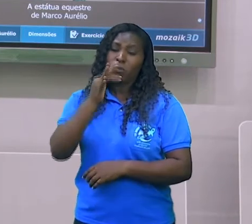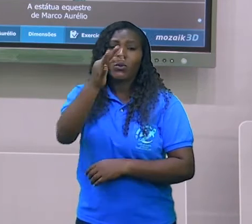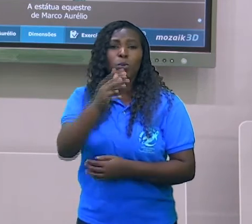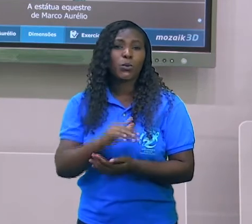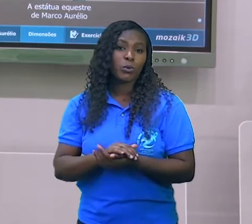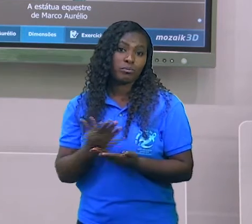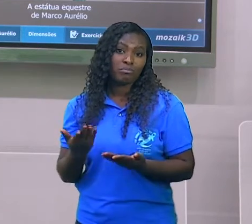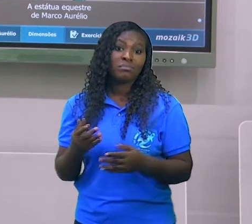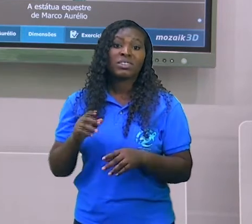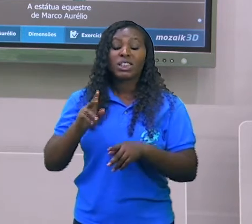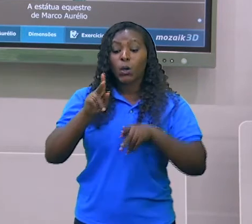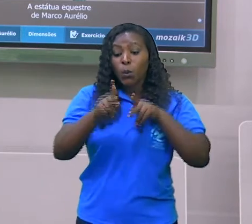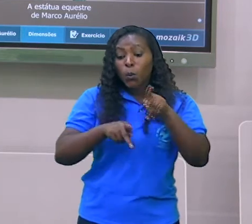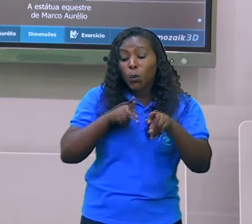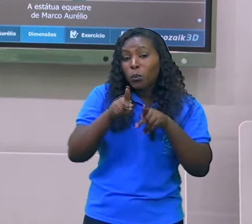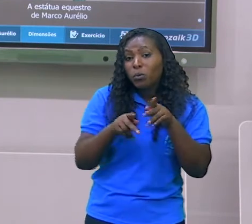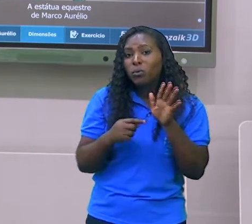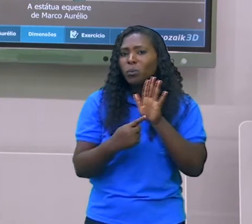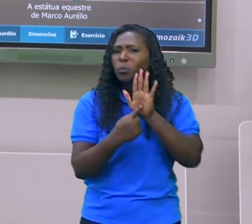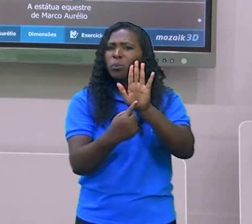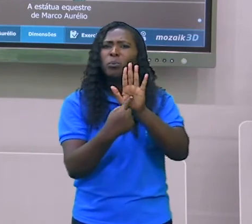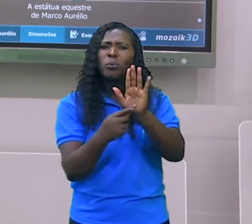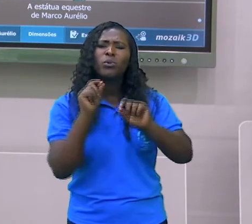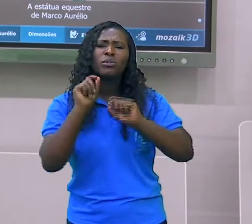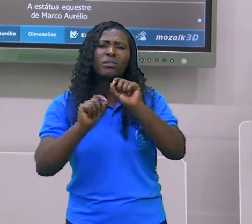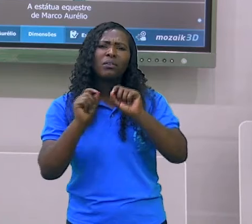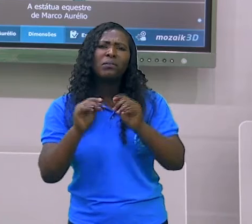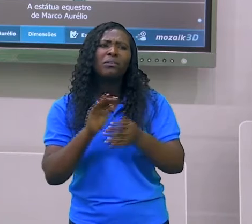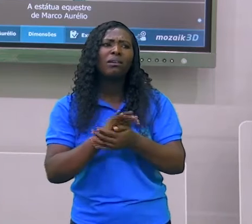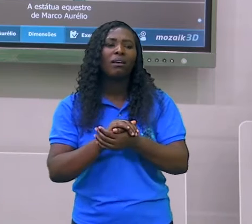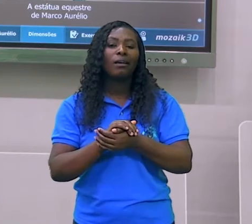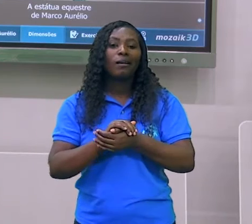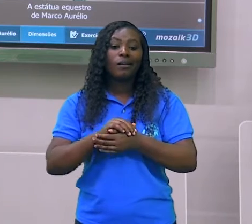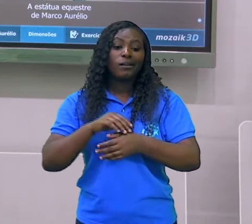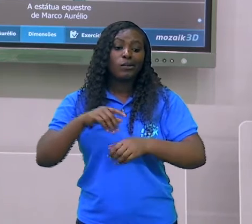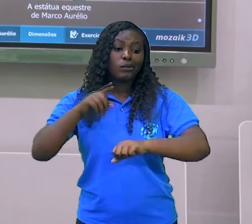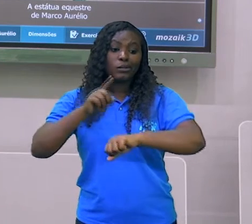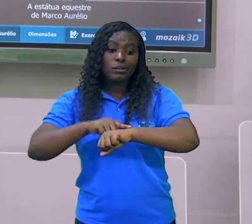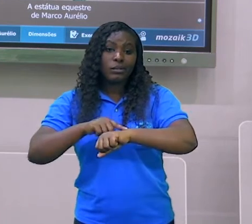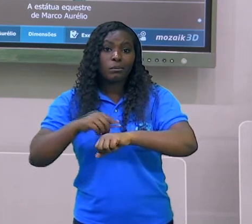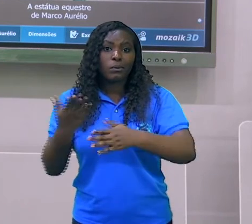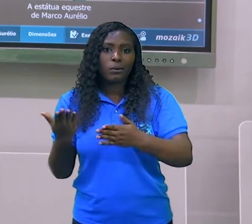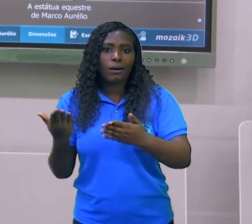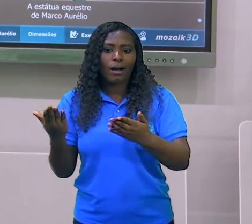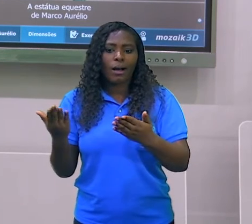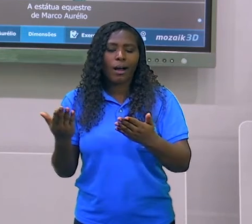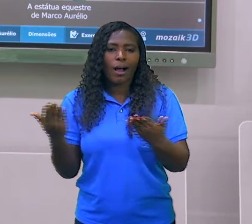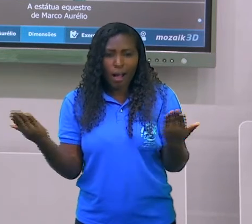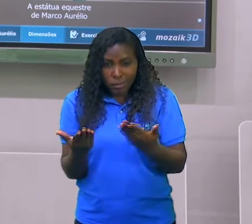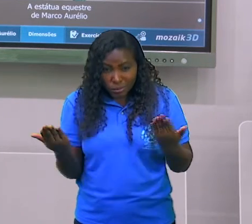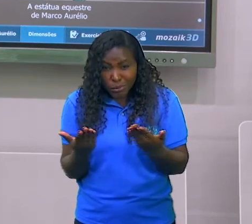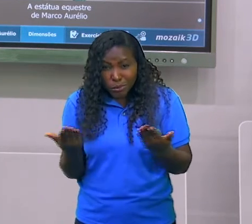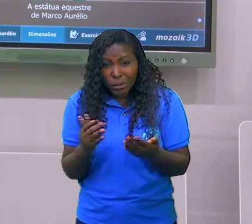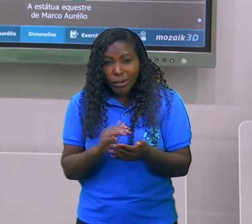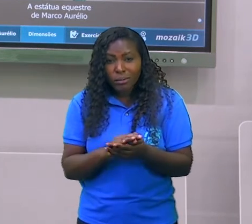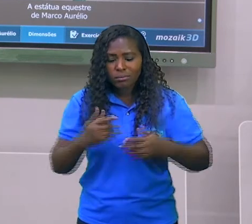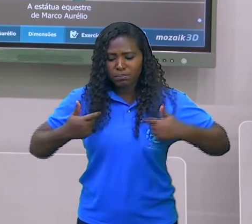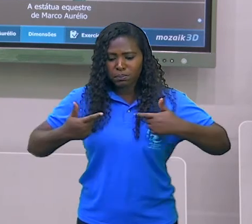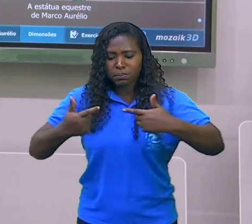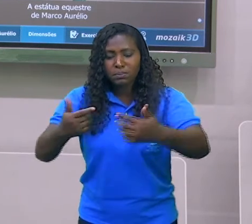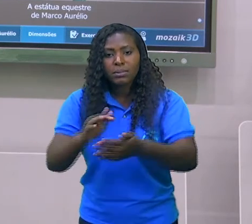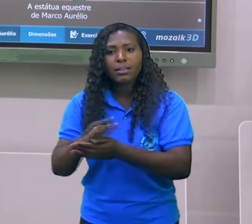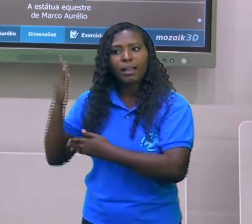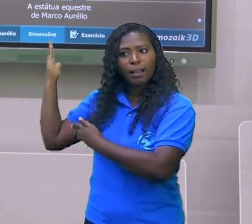violência e dor, componentes constantes dos novos tempos de guerra. A cultura helenística substituiu a concepção